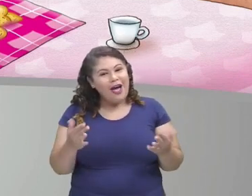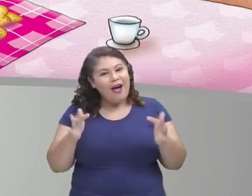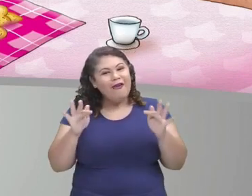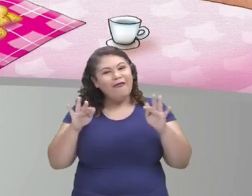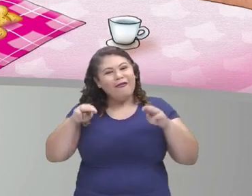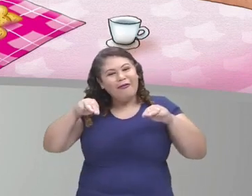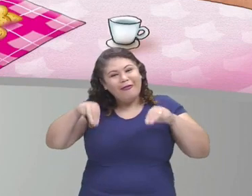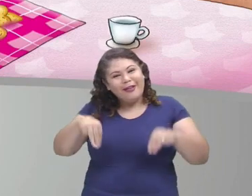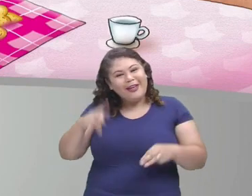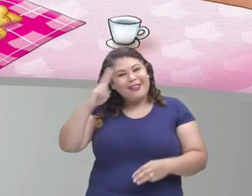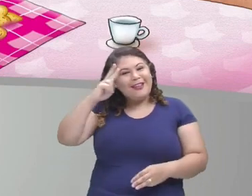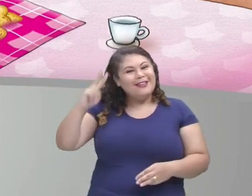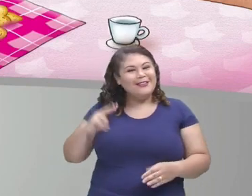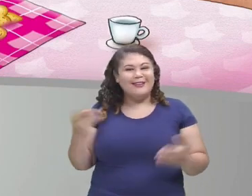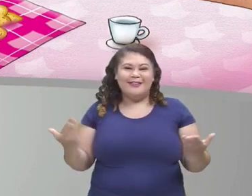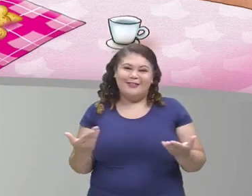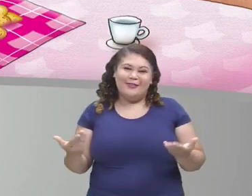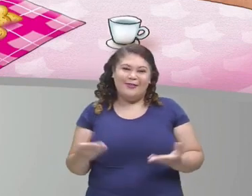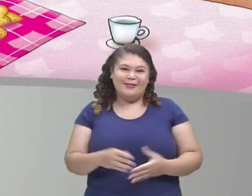fim da nossa historinha.